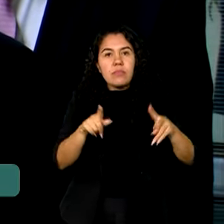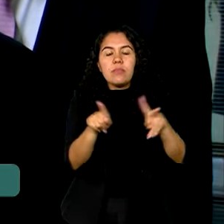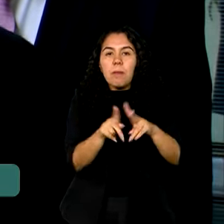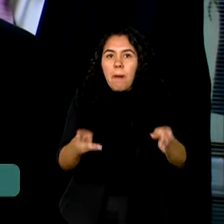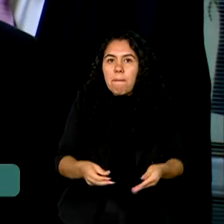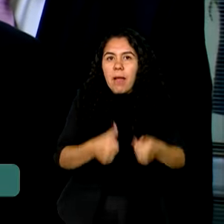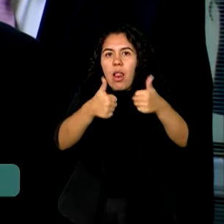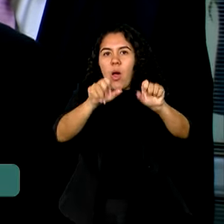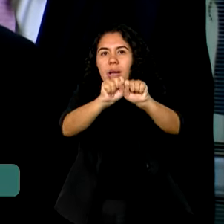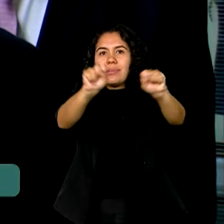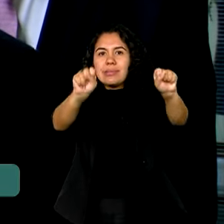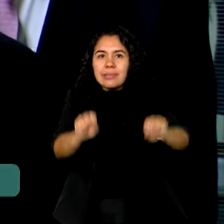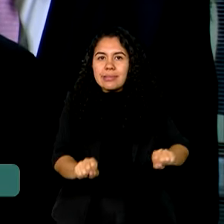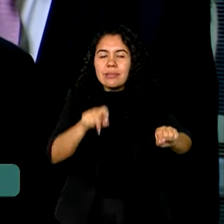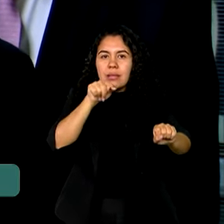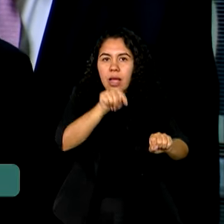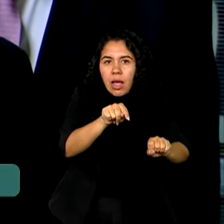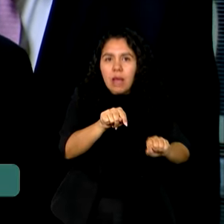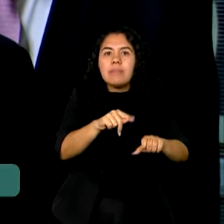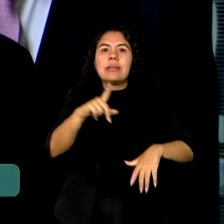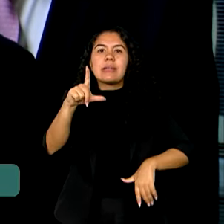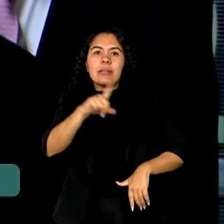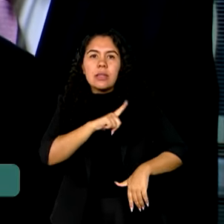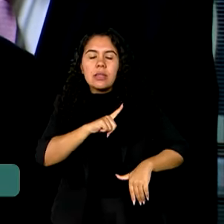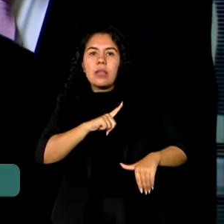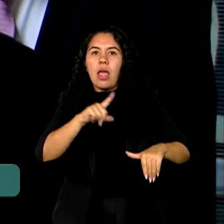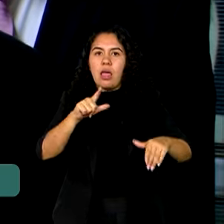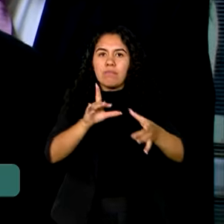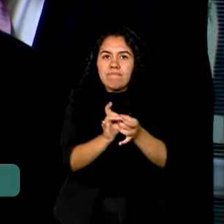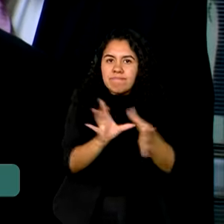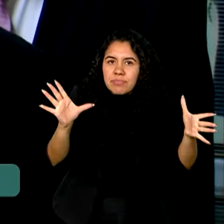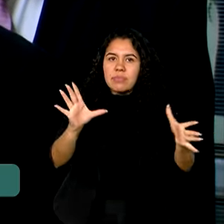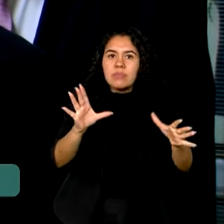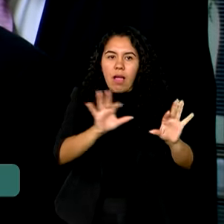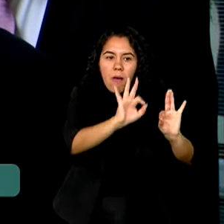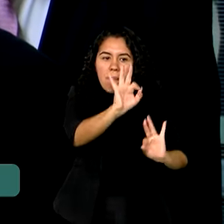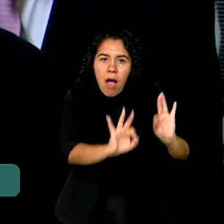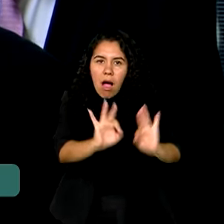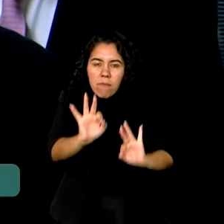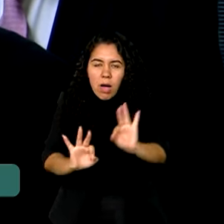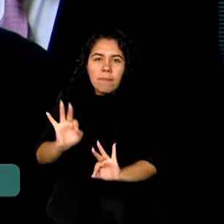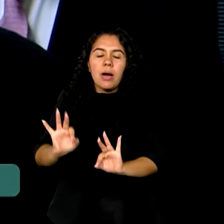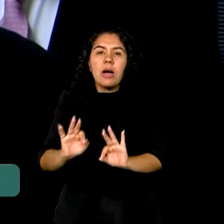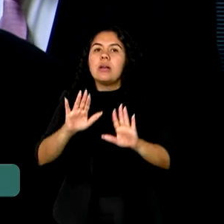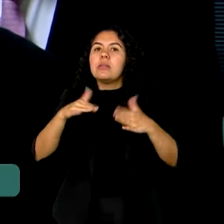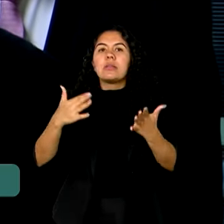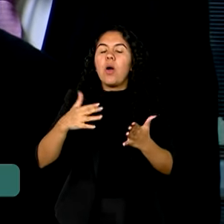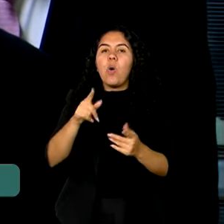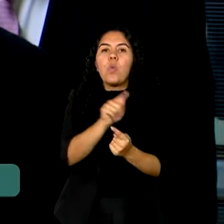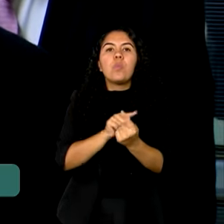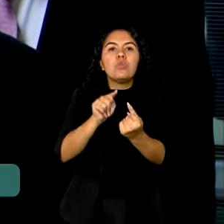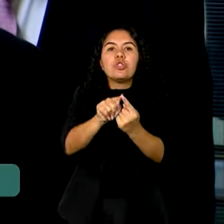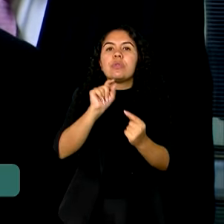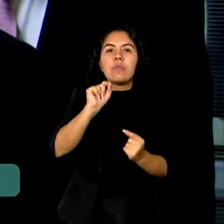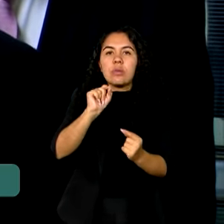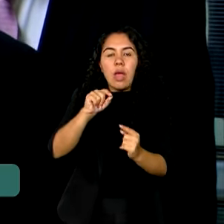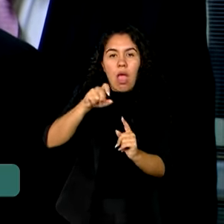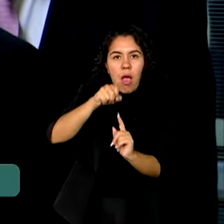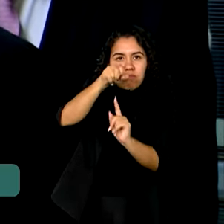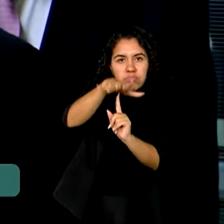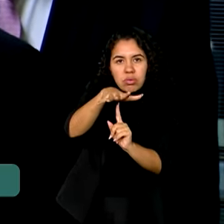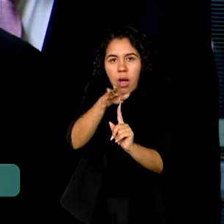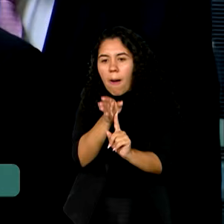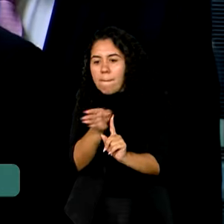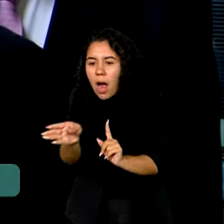sistemas por onde os licenciamentos são realizados. Então a ideia é um acordo guarda-chuva de modernização